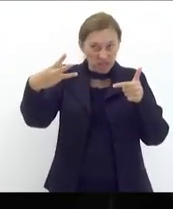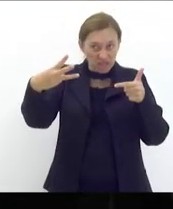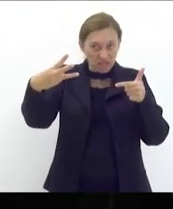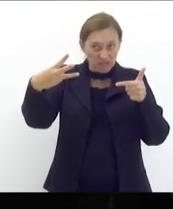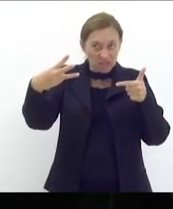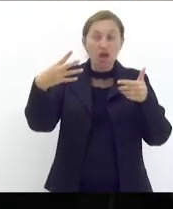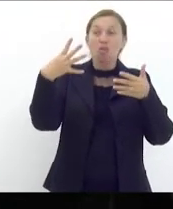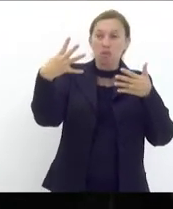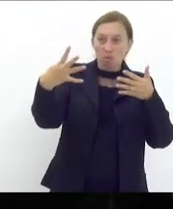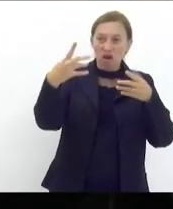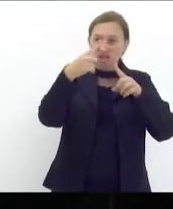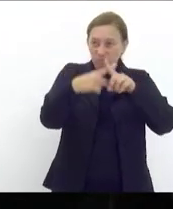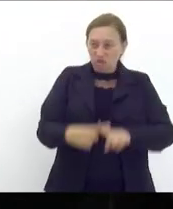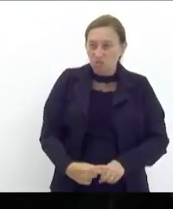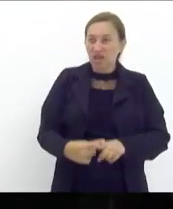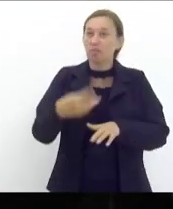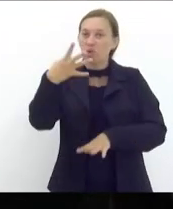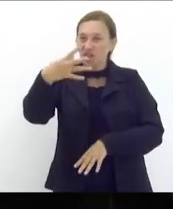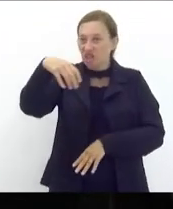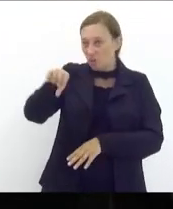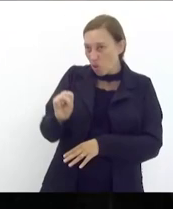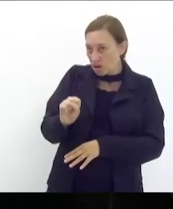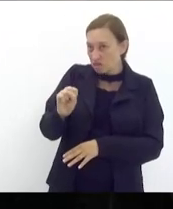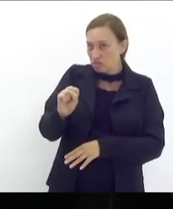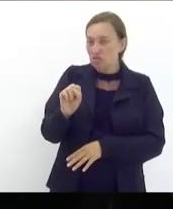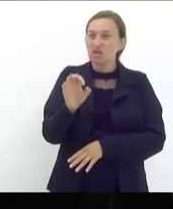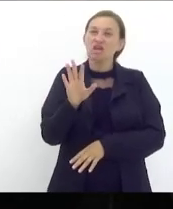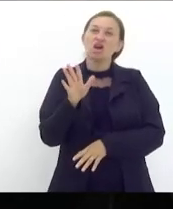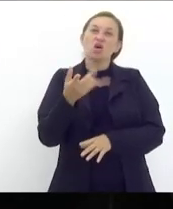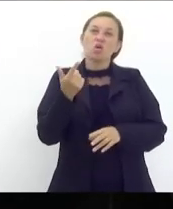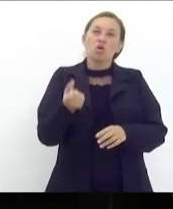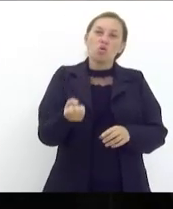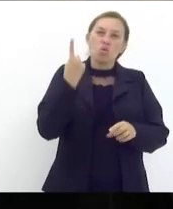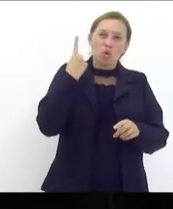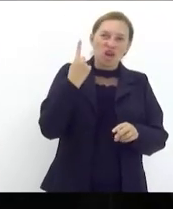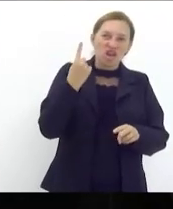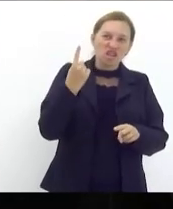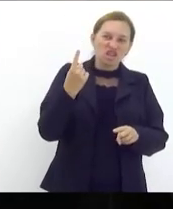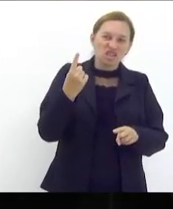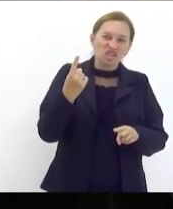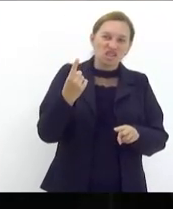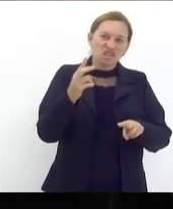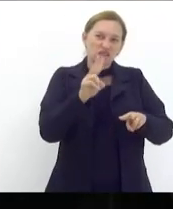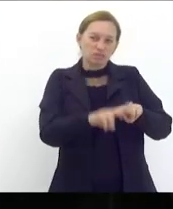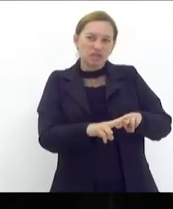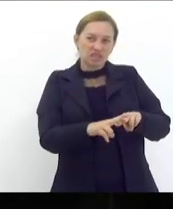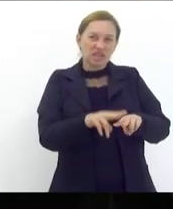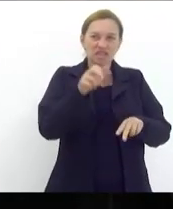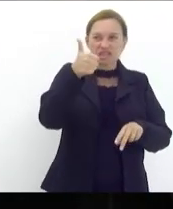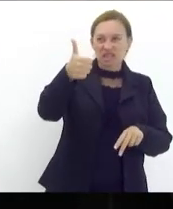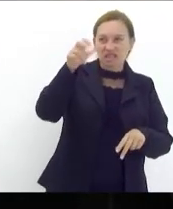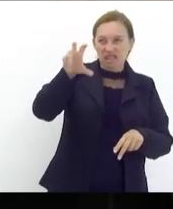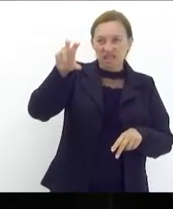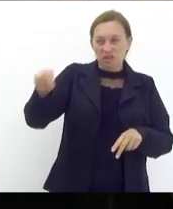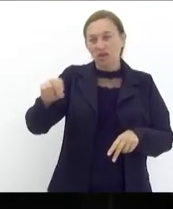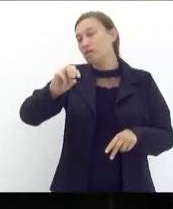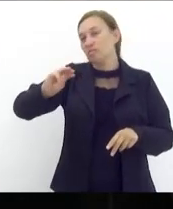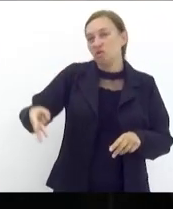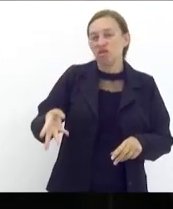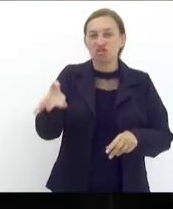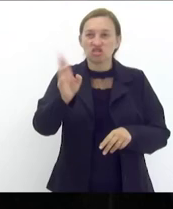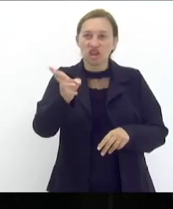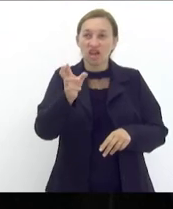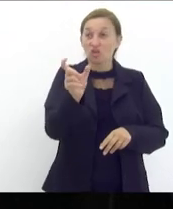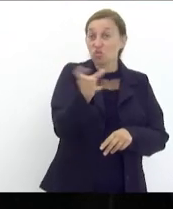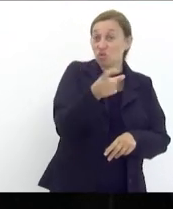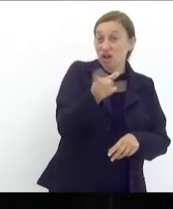4 meses e multiplicar por 48 o descondenado vai bater o teto de 150 milhões de reais no cartão